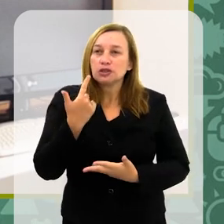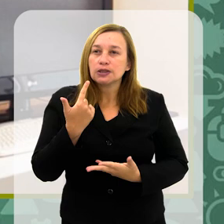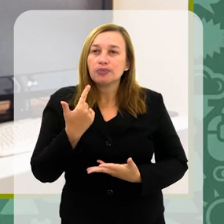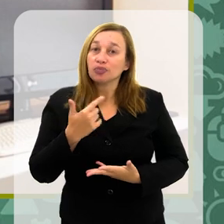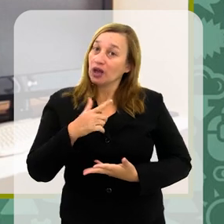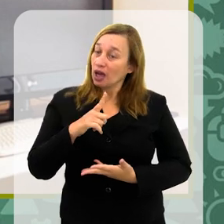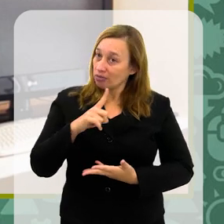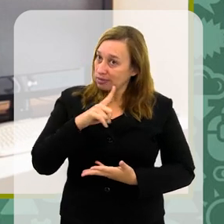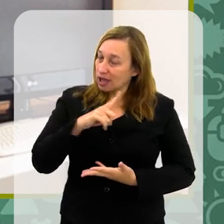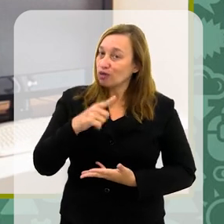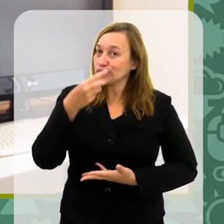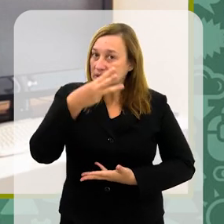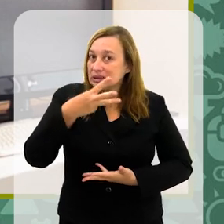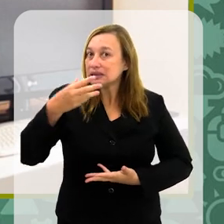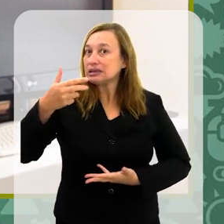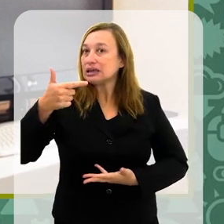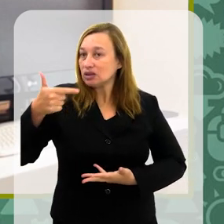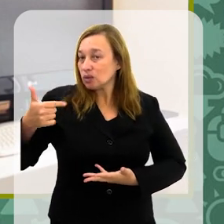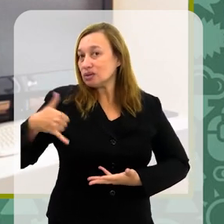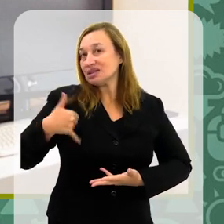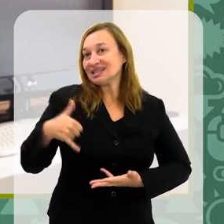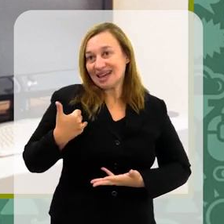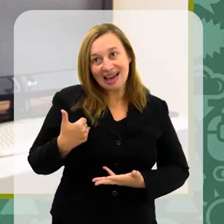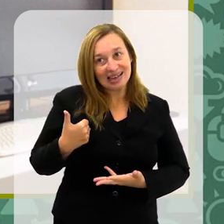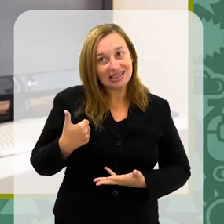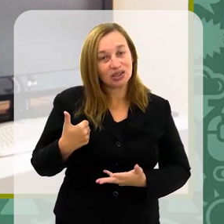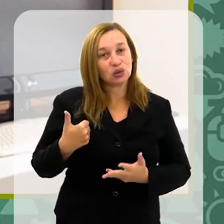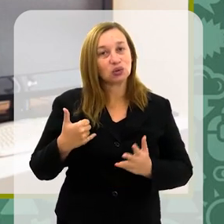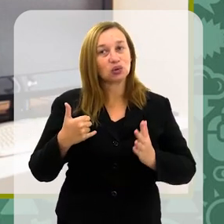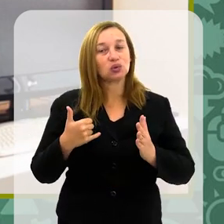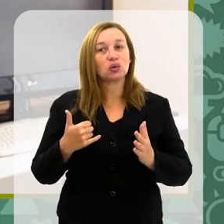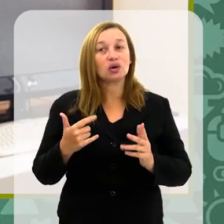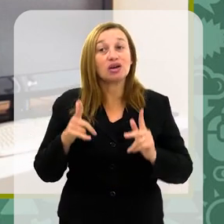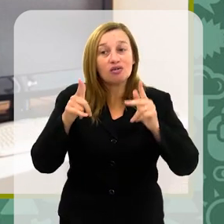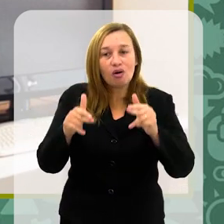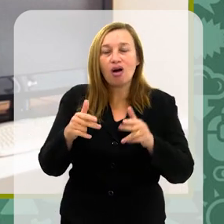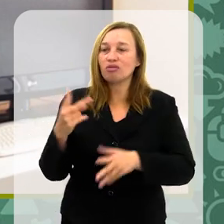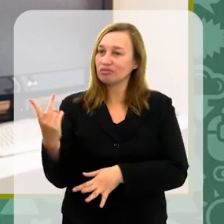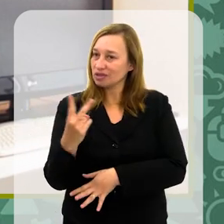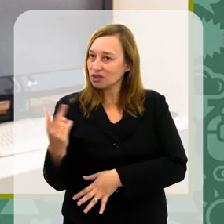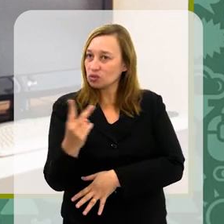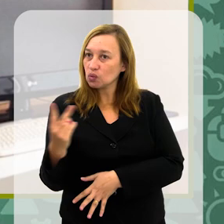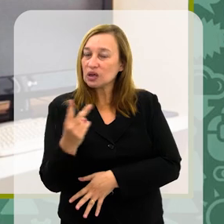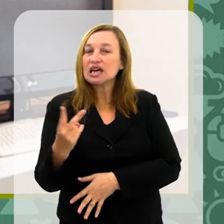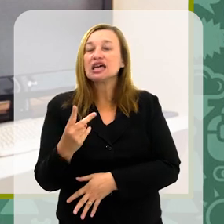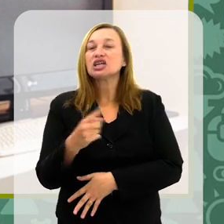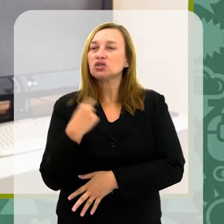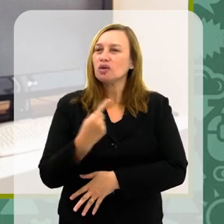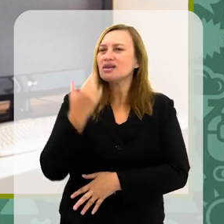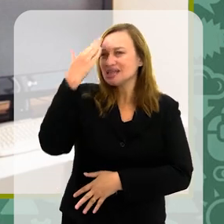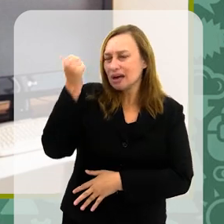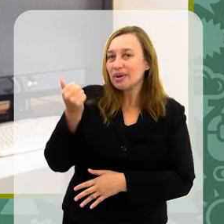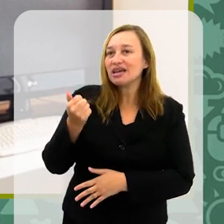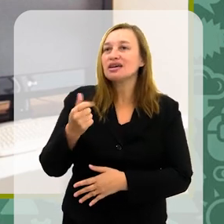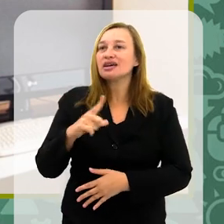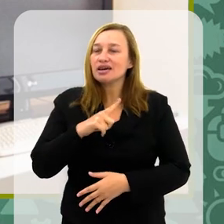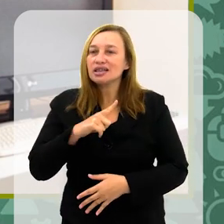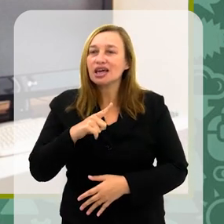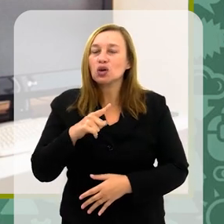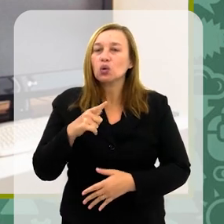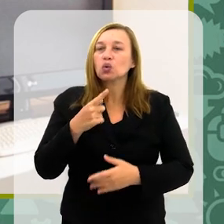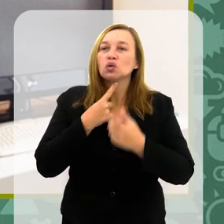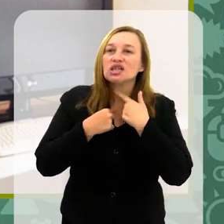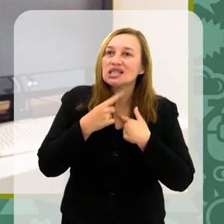vem aí, eu tenho 32, então eu estou aí no meio de vocês também. E a gente sabe que quem tem o